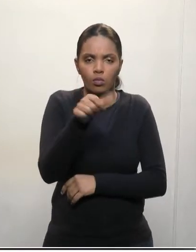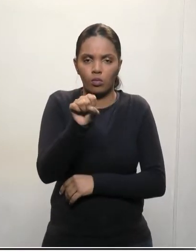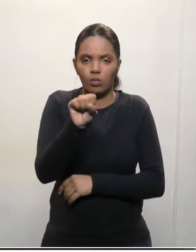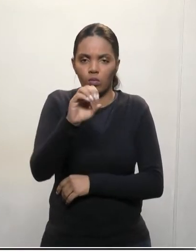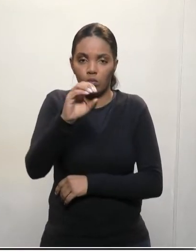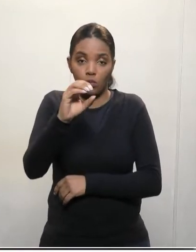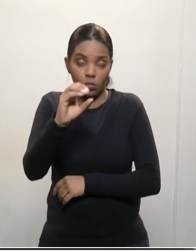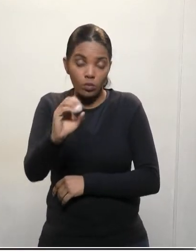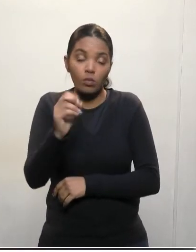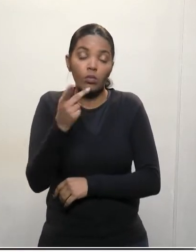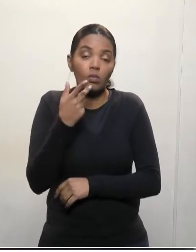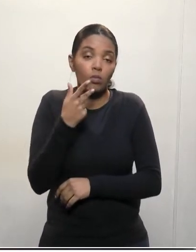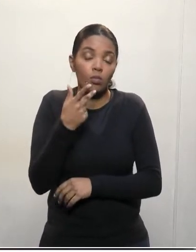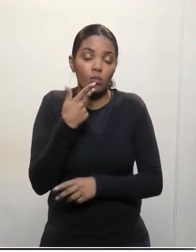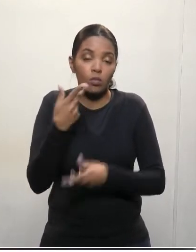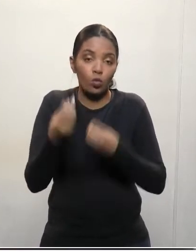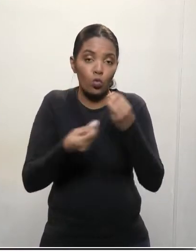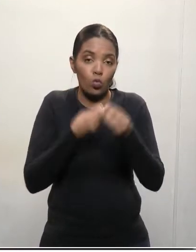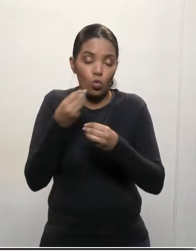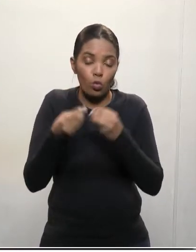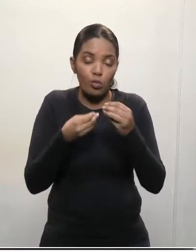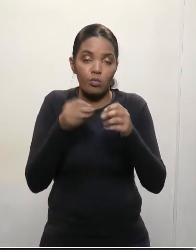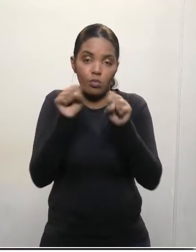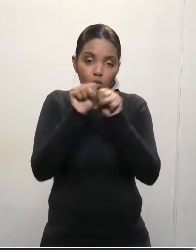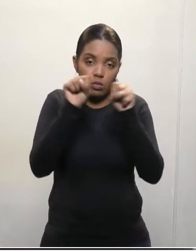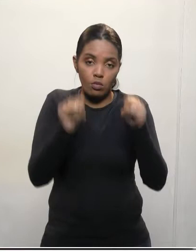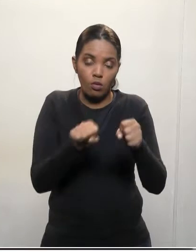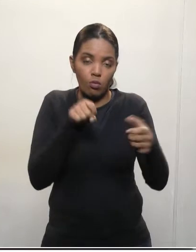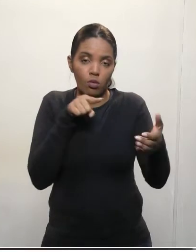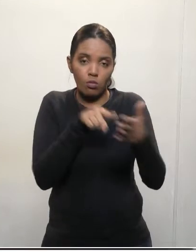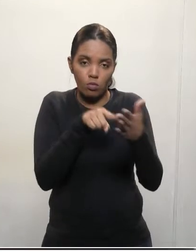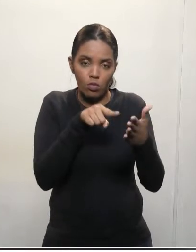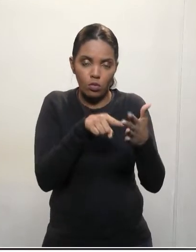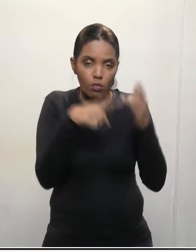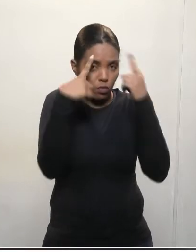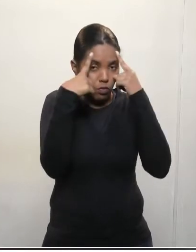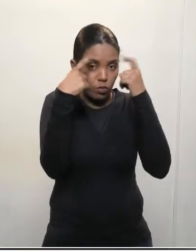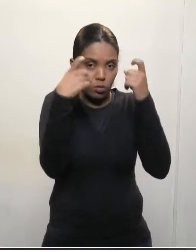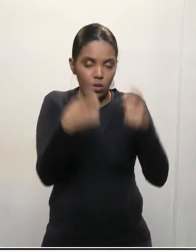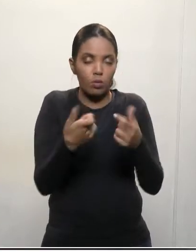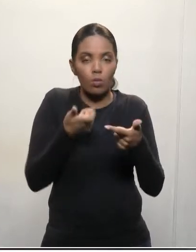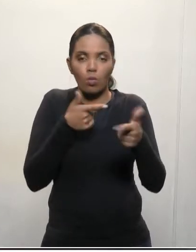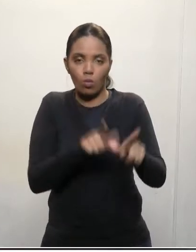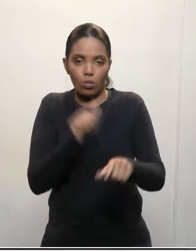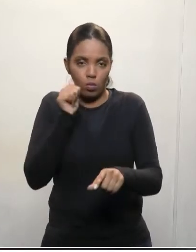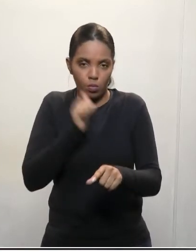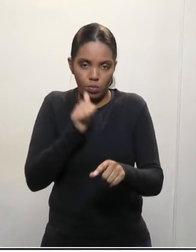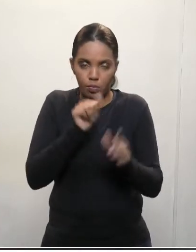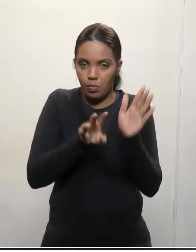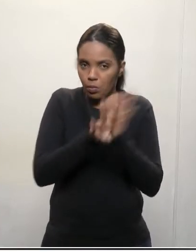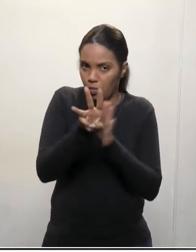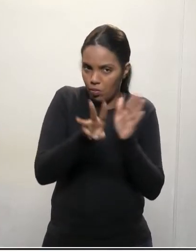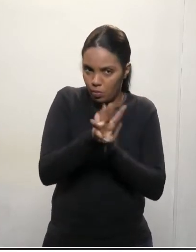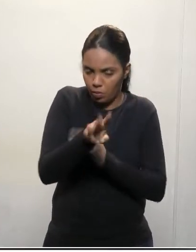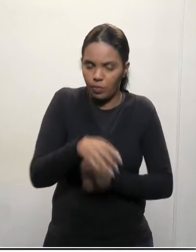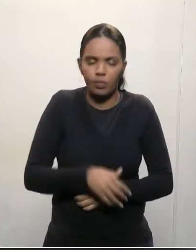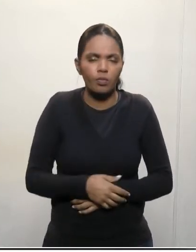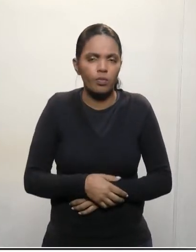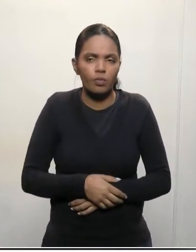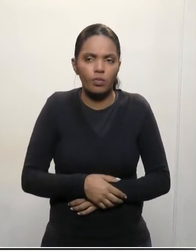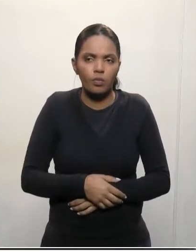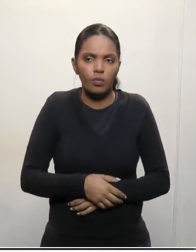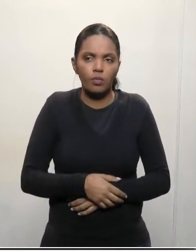institui o serviço de denúncia contra a violência contra a mulher, pelo ato. Quero, inclusive,